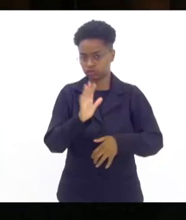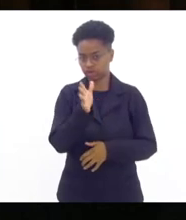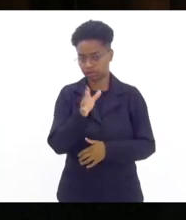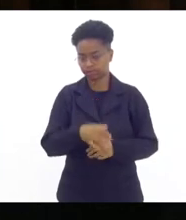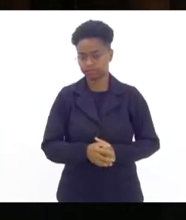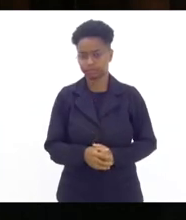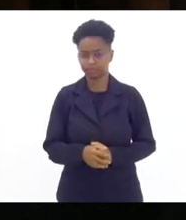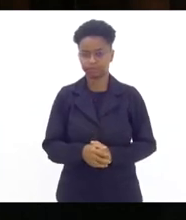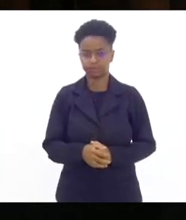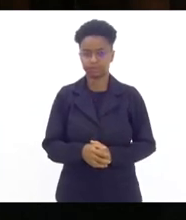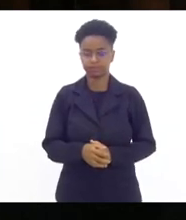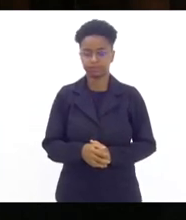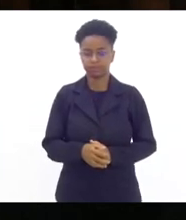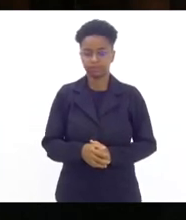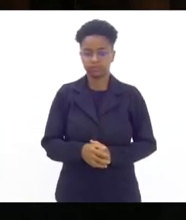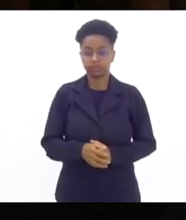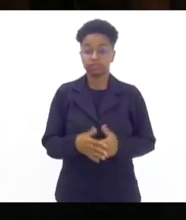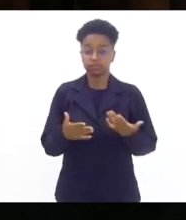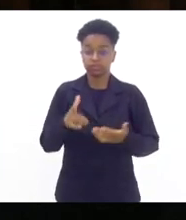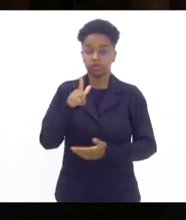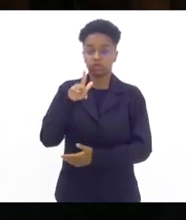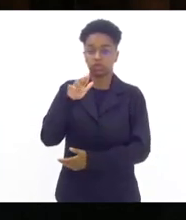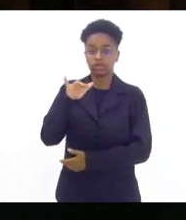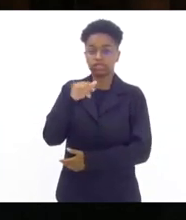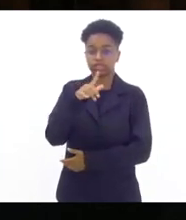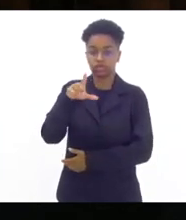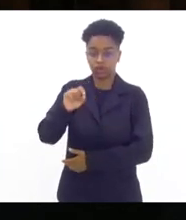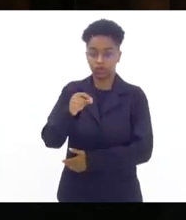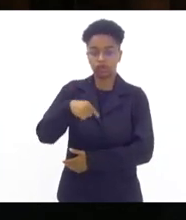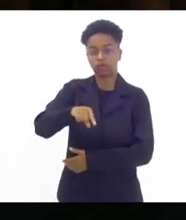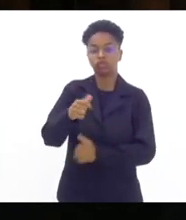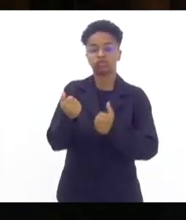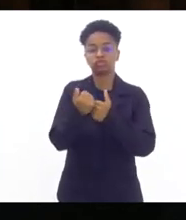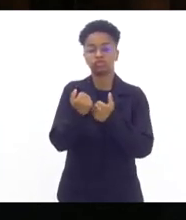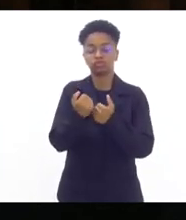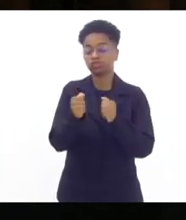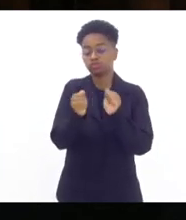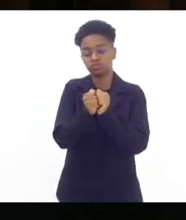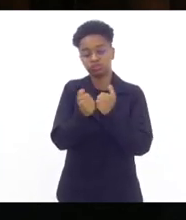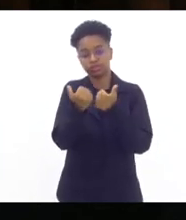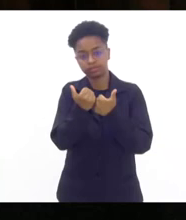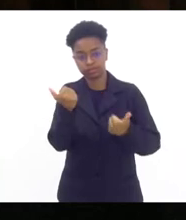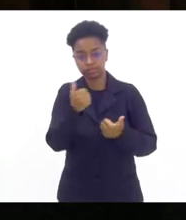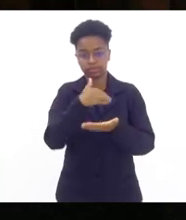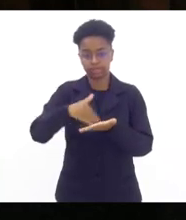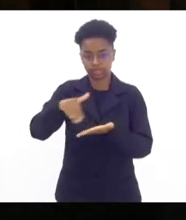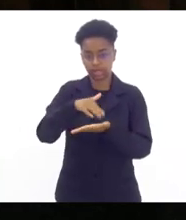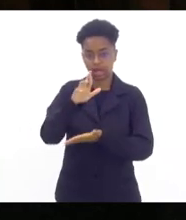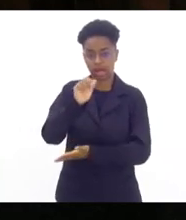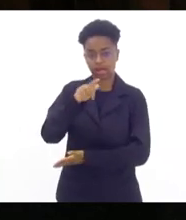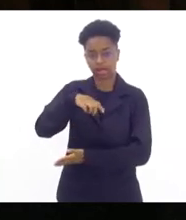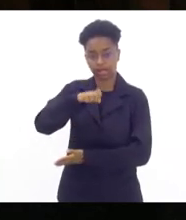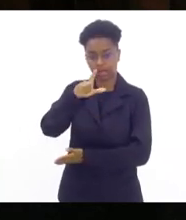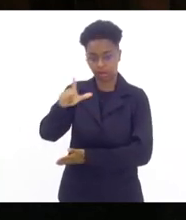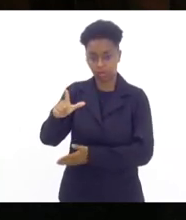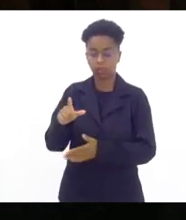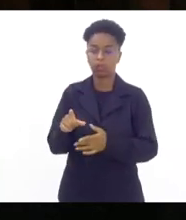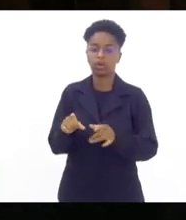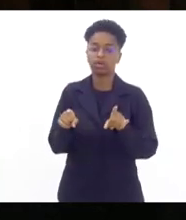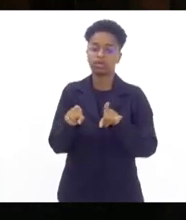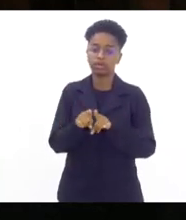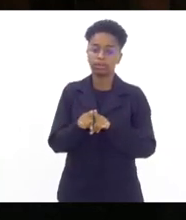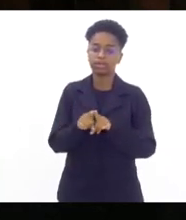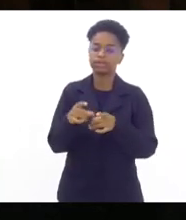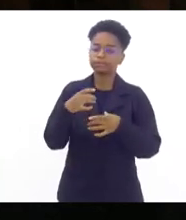e doutor Luizinho teve lá acompanhada a subsecretária Raquel subsecretária Camila Costa de proteção animal e